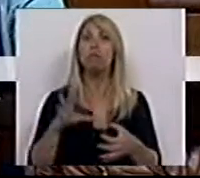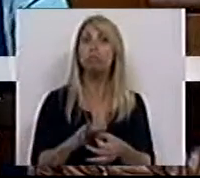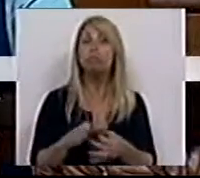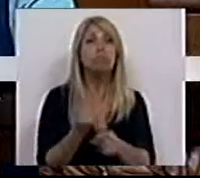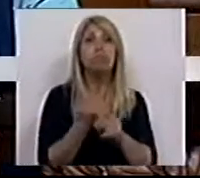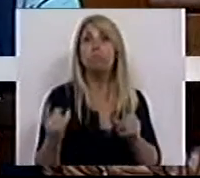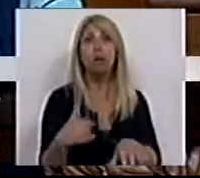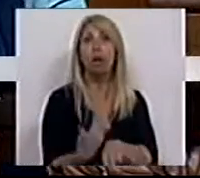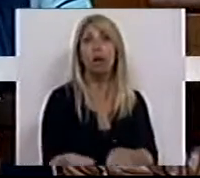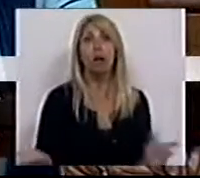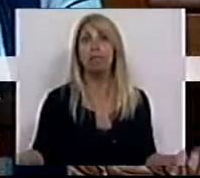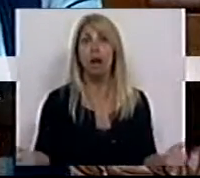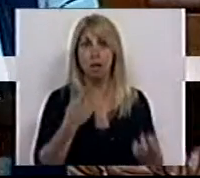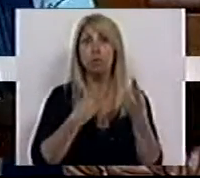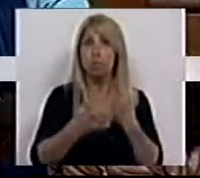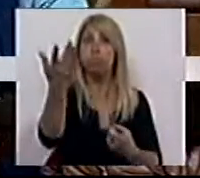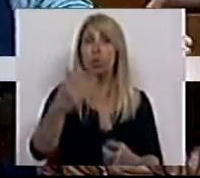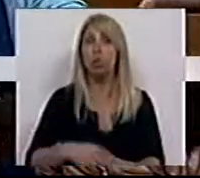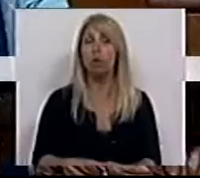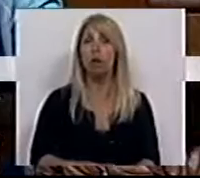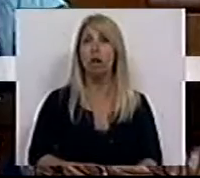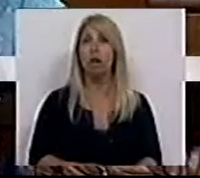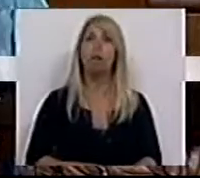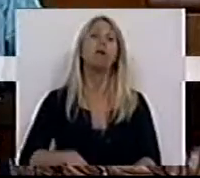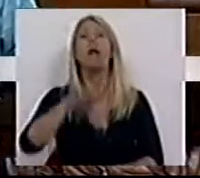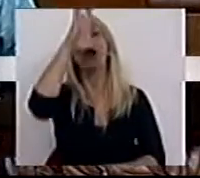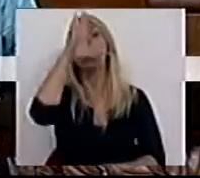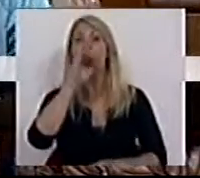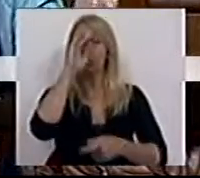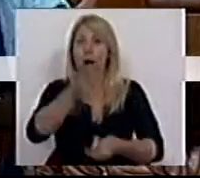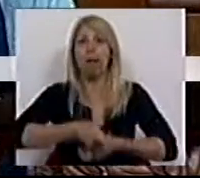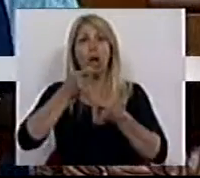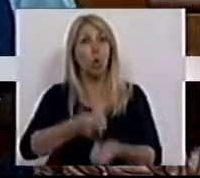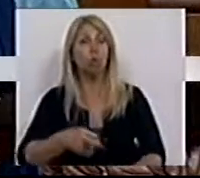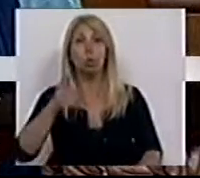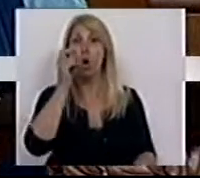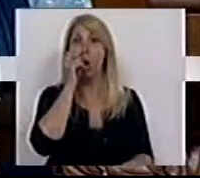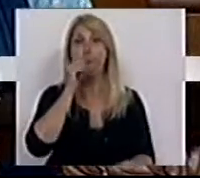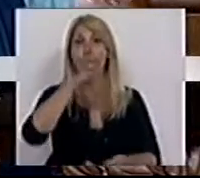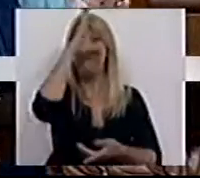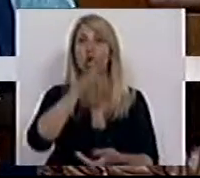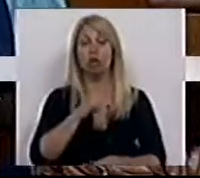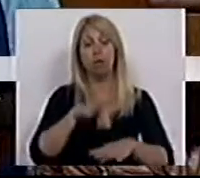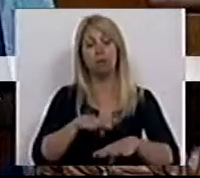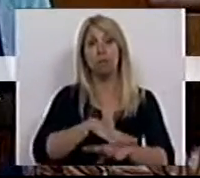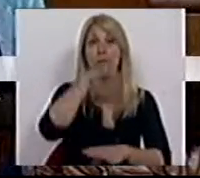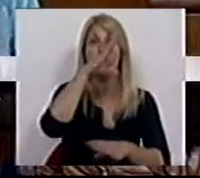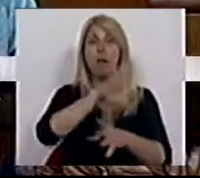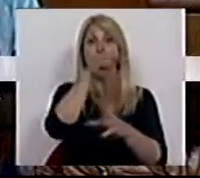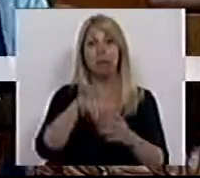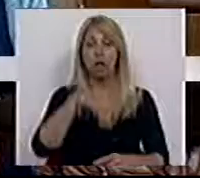atraso? É a pergunta que se coloca. A Ministra da Agricultura, o Ministro da Administração Interna e o Ministro da